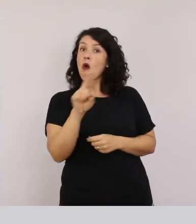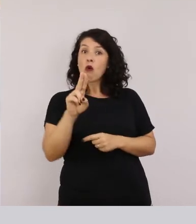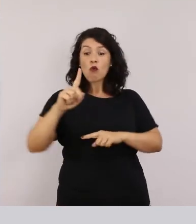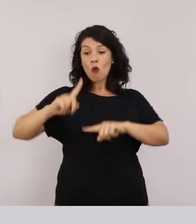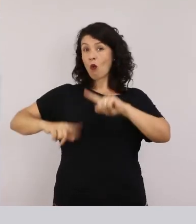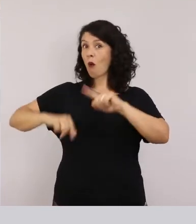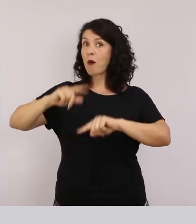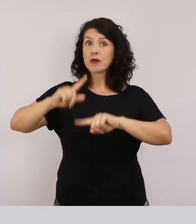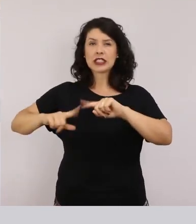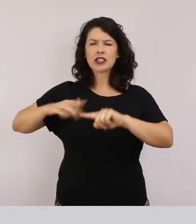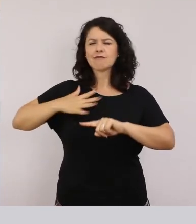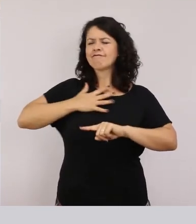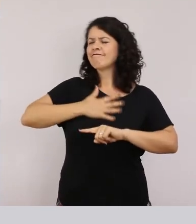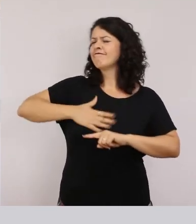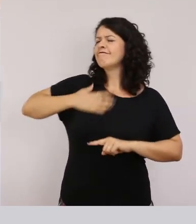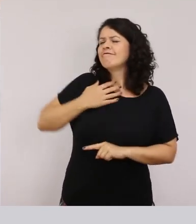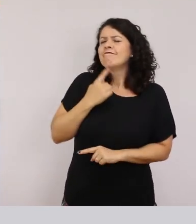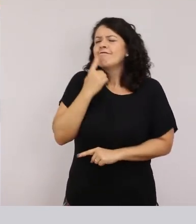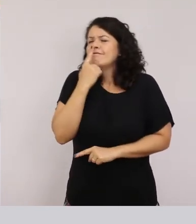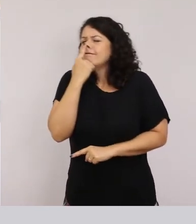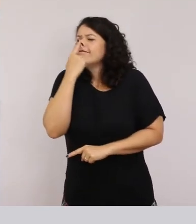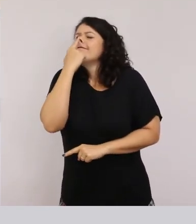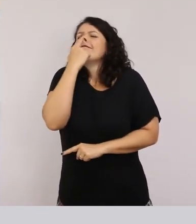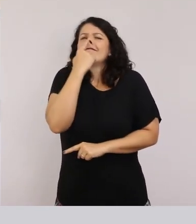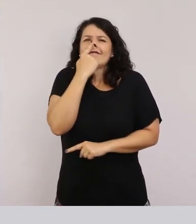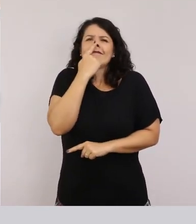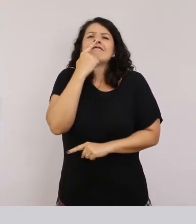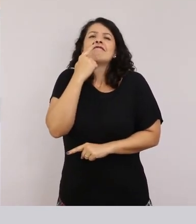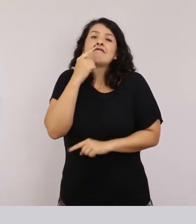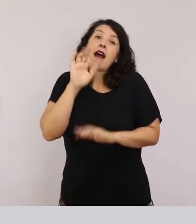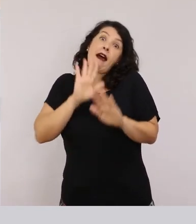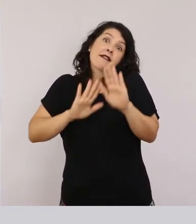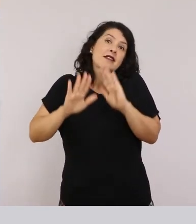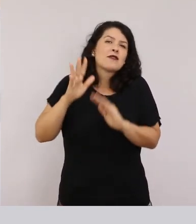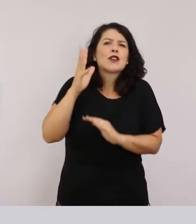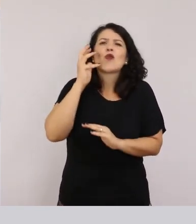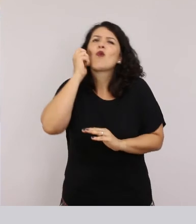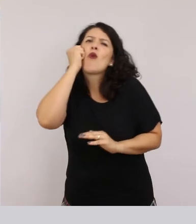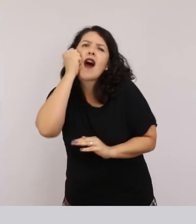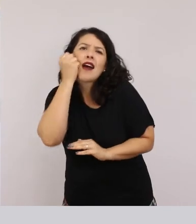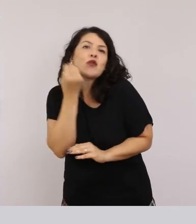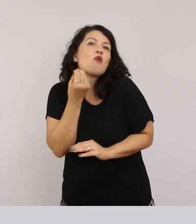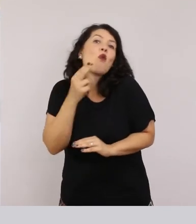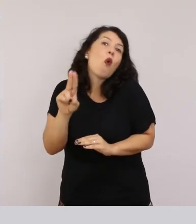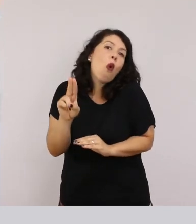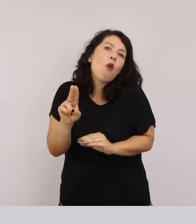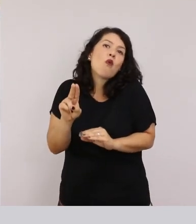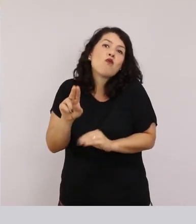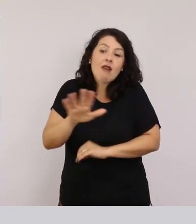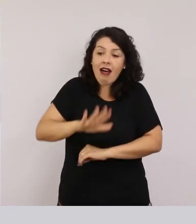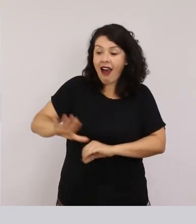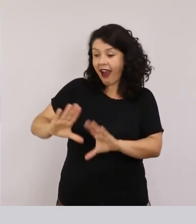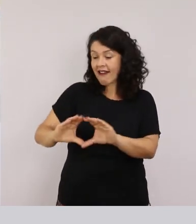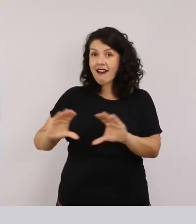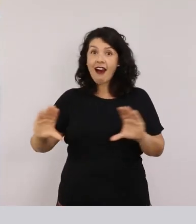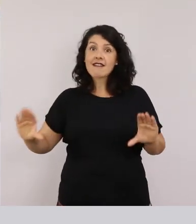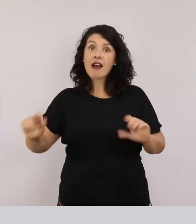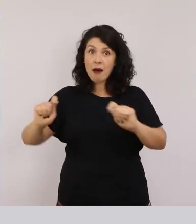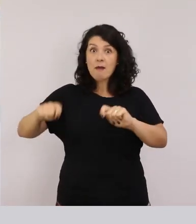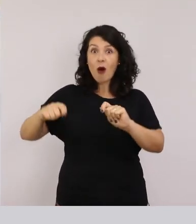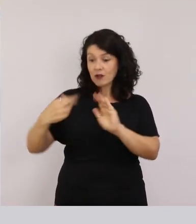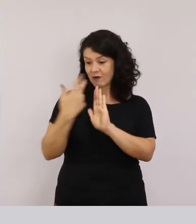um objeto que você goste muito e que está lá no seu quarto ou na sua sala